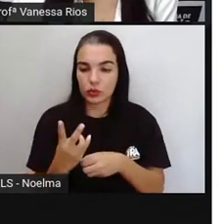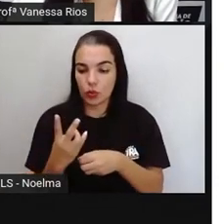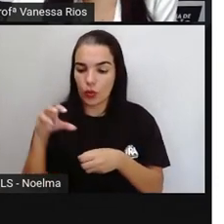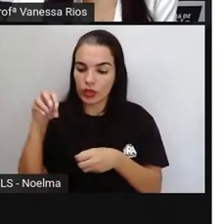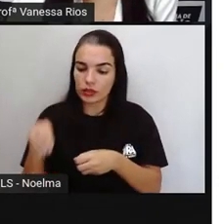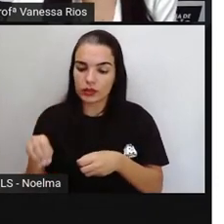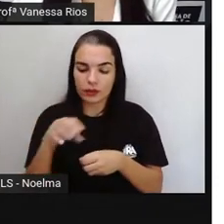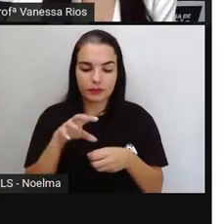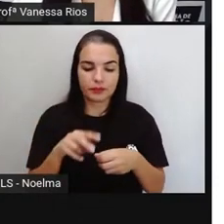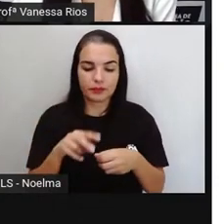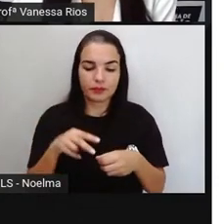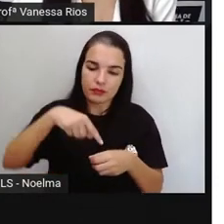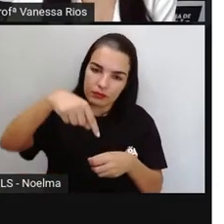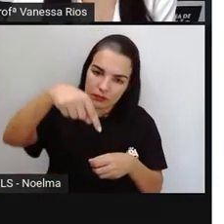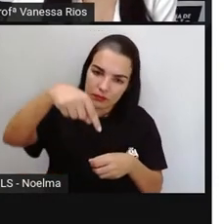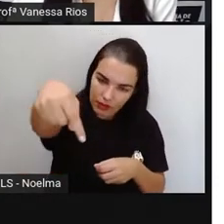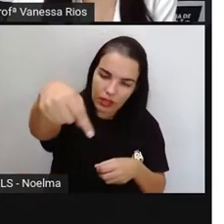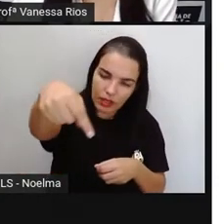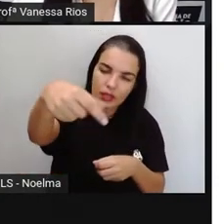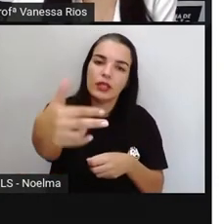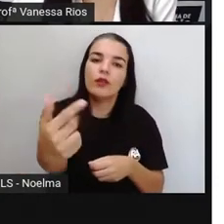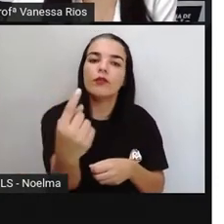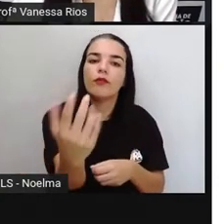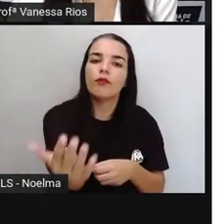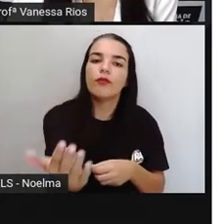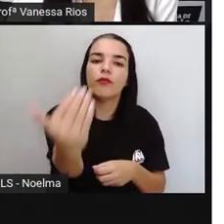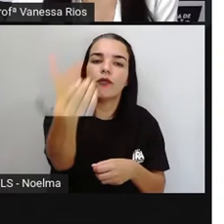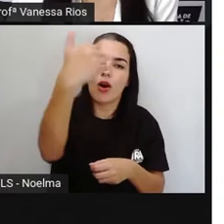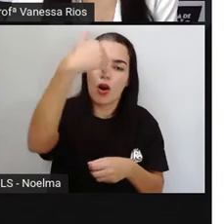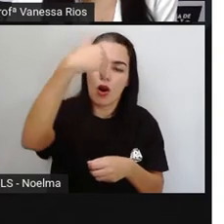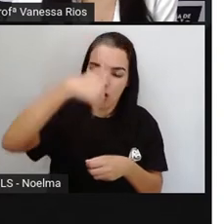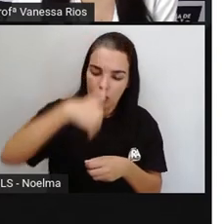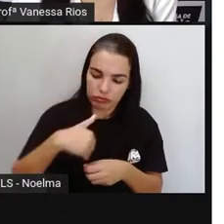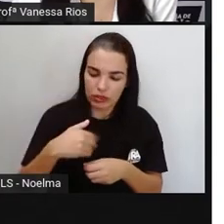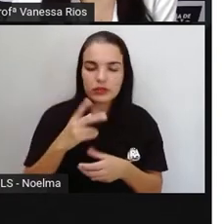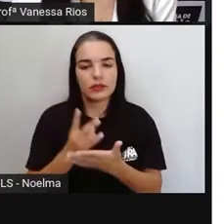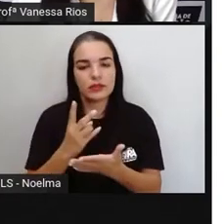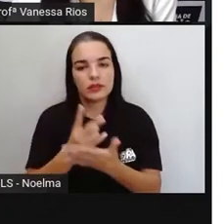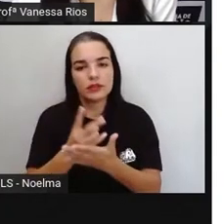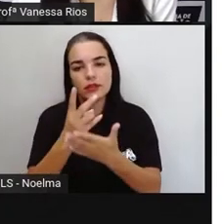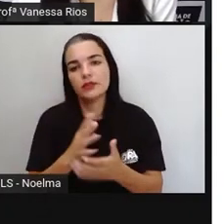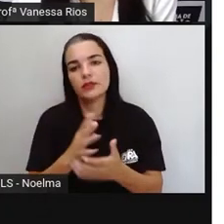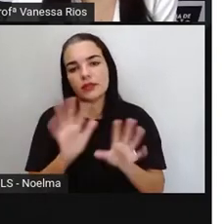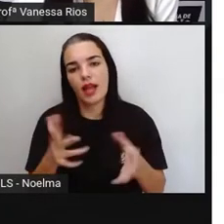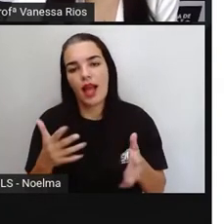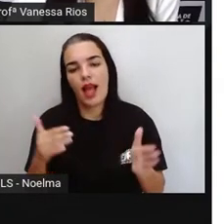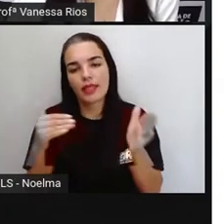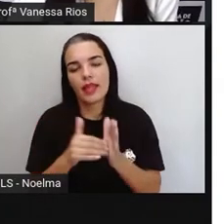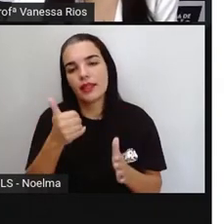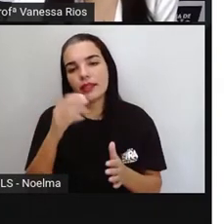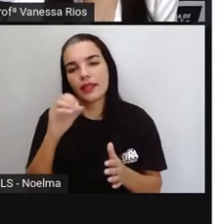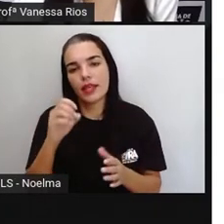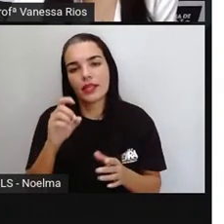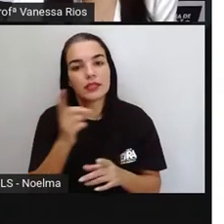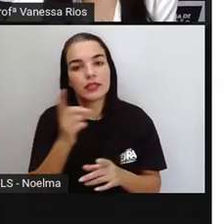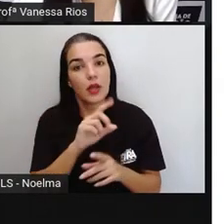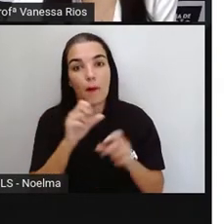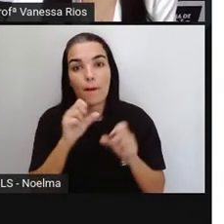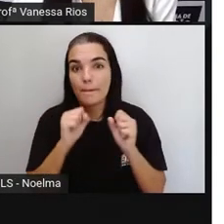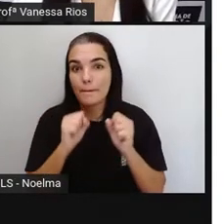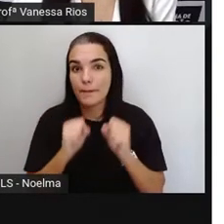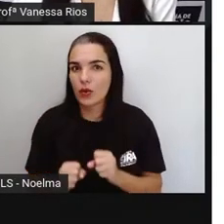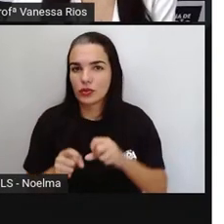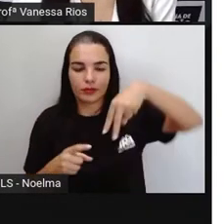casa 2 e vai até o fim, em um pé só. E assim sucessivamente. Não pode colocar o segundo pé no